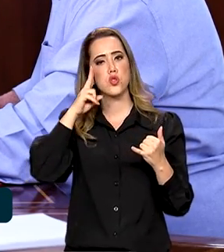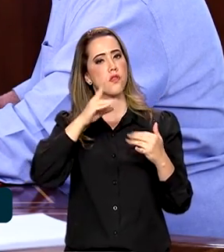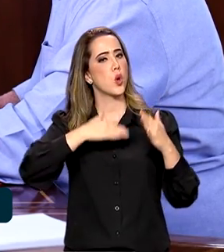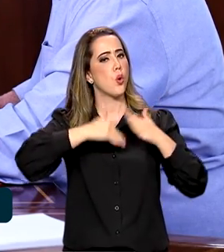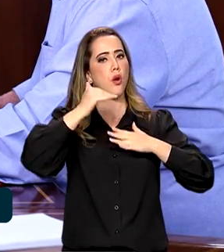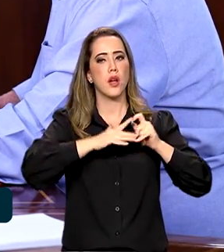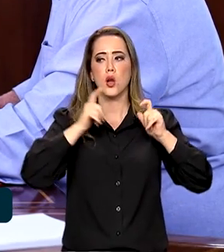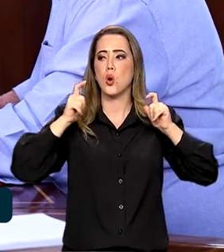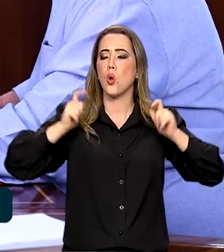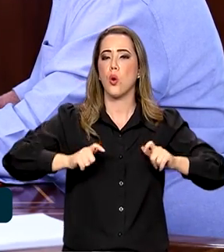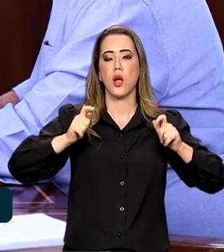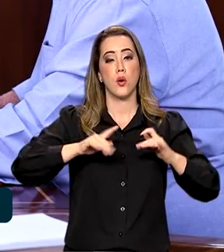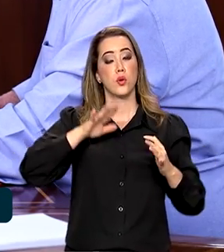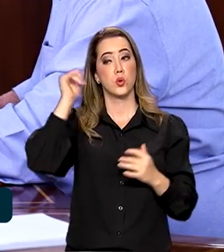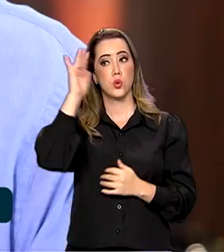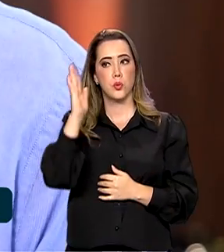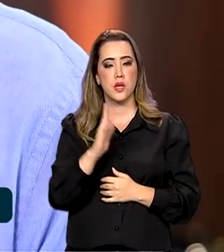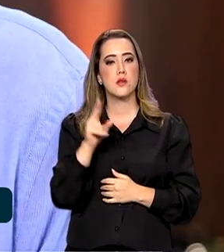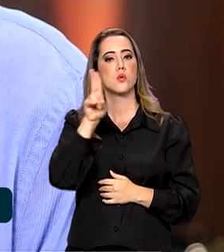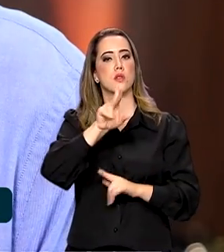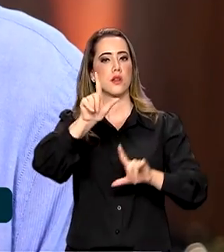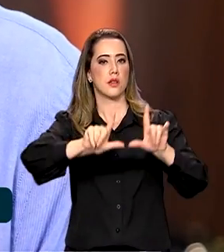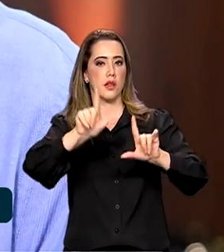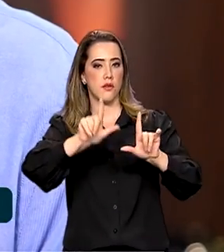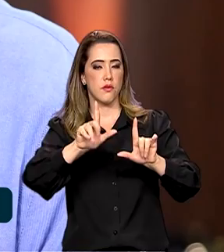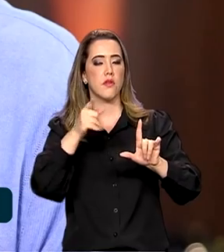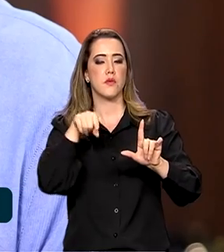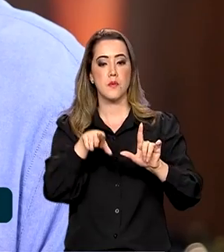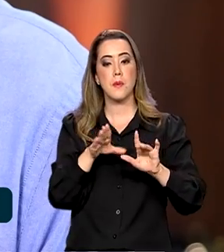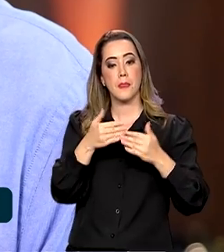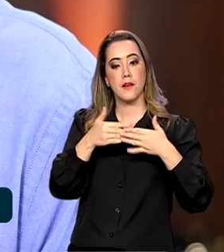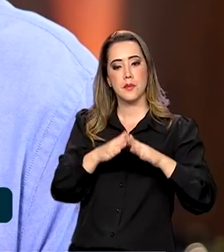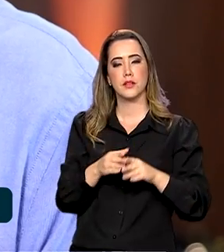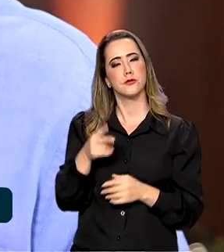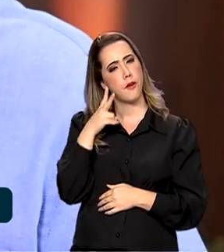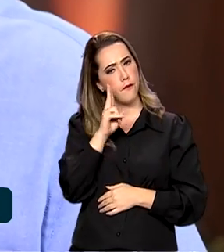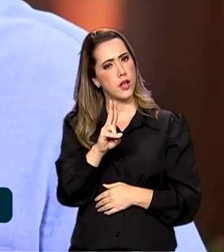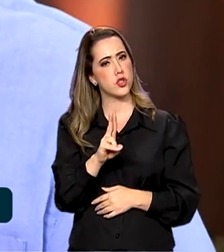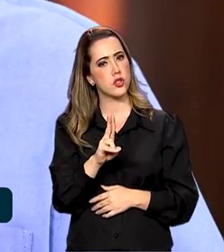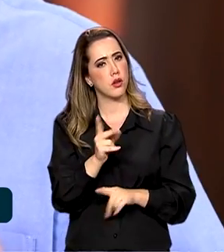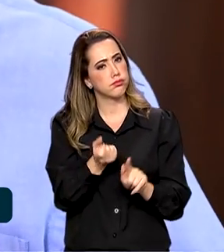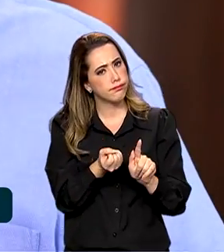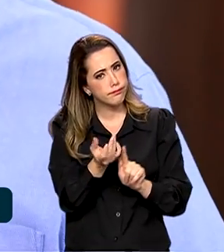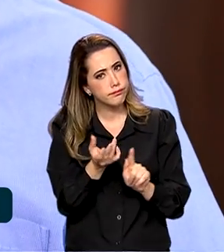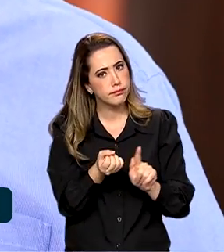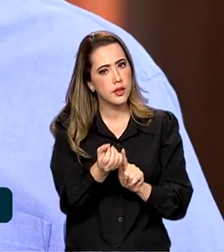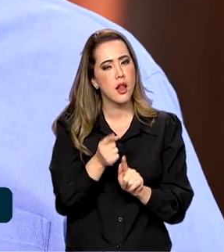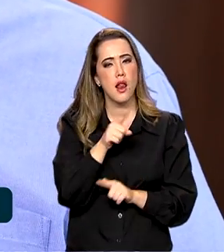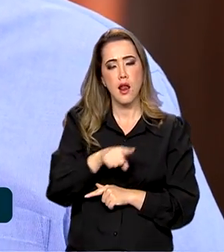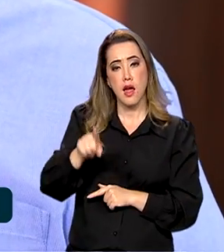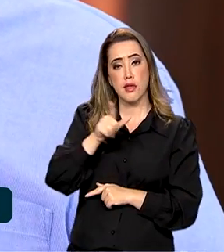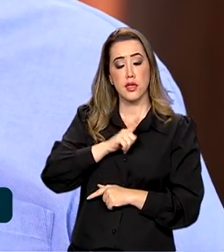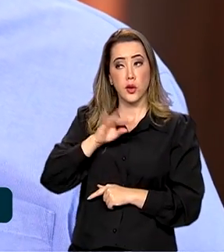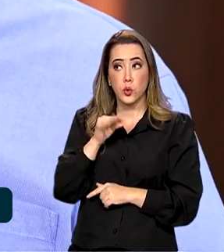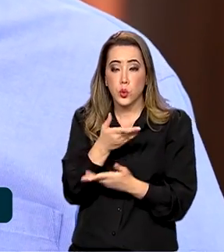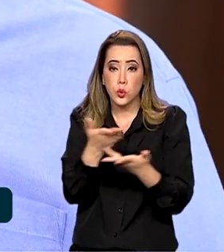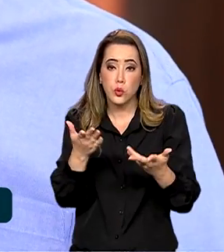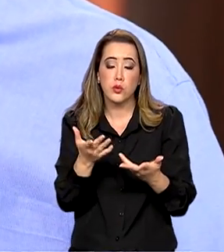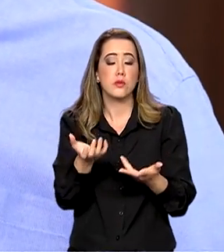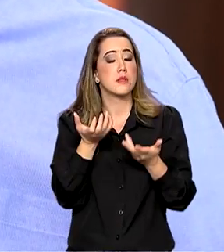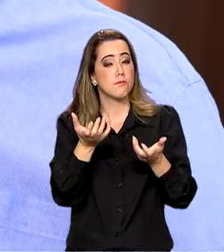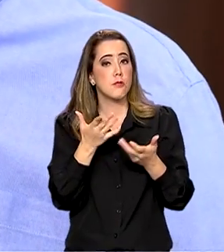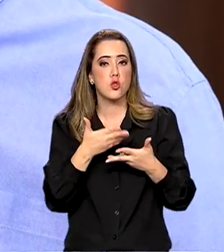Brasil, em TV aberta, em TV a cabo. Assista a TV GOV. Lá vai ter tudo o que você quer de melhor.